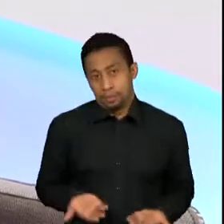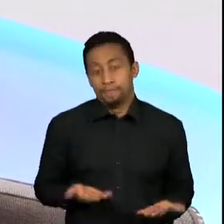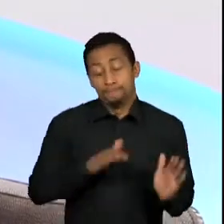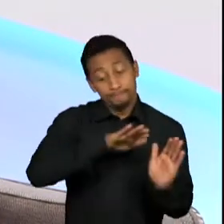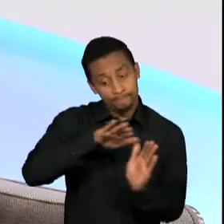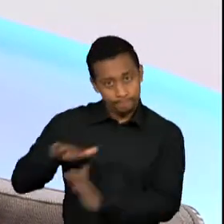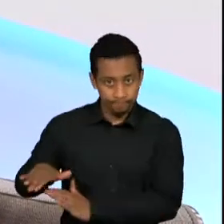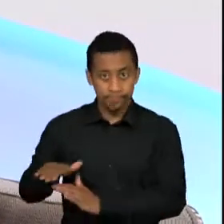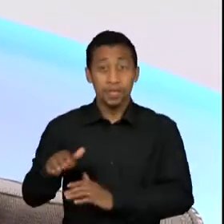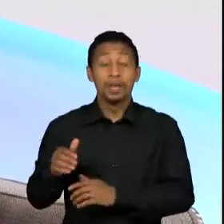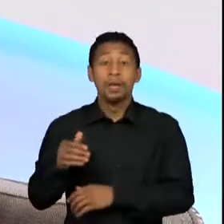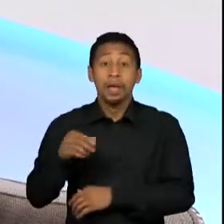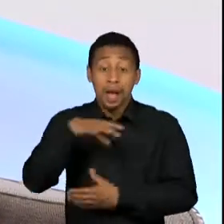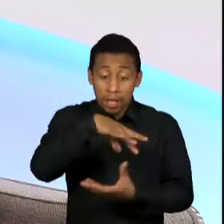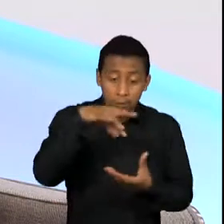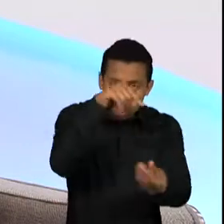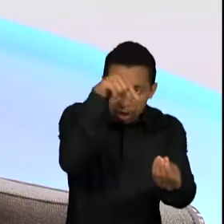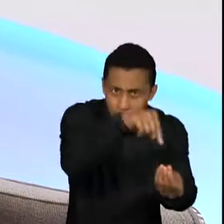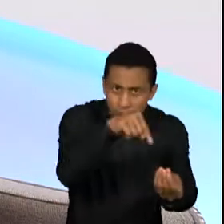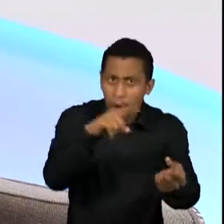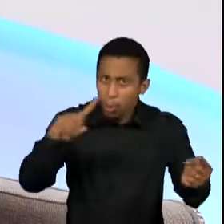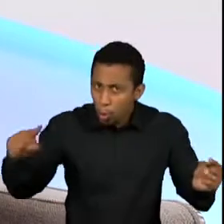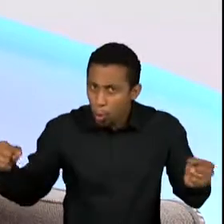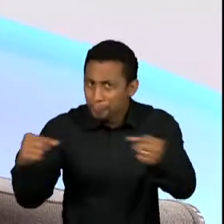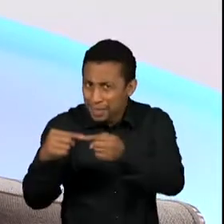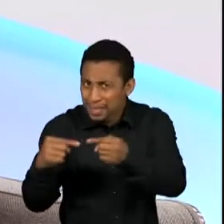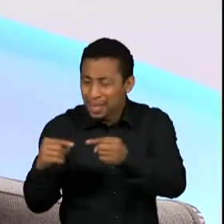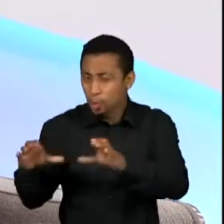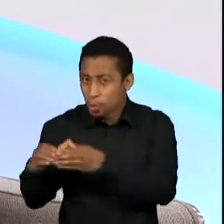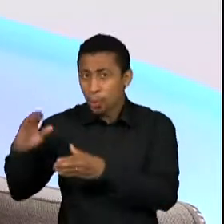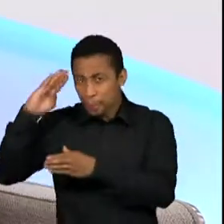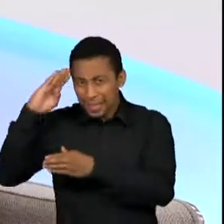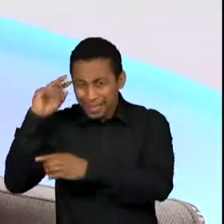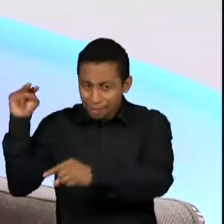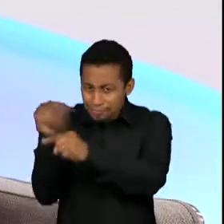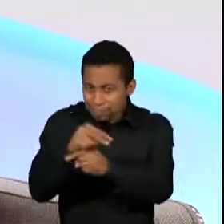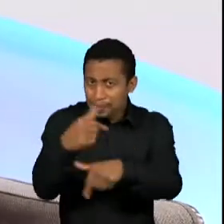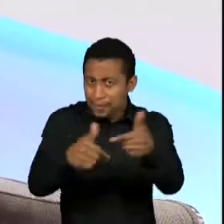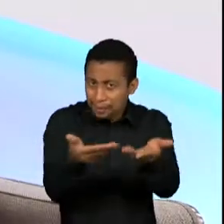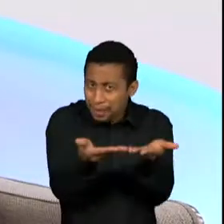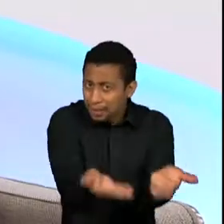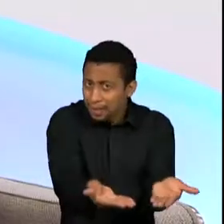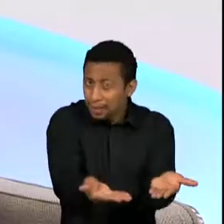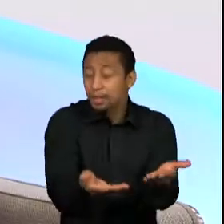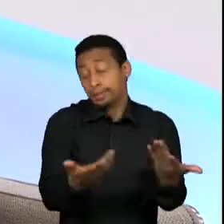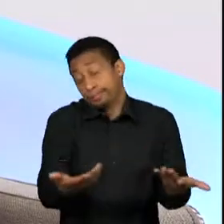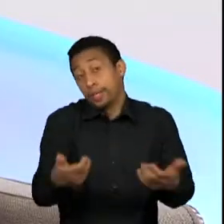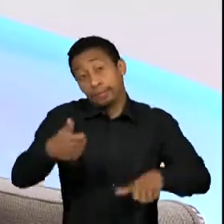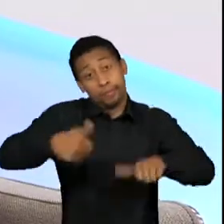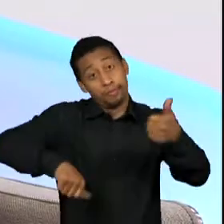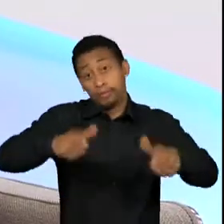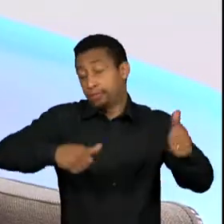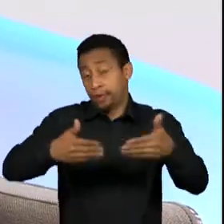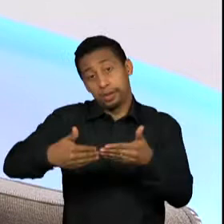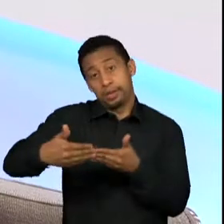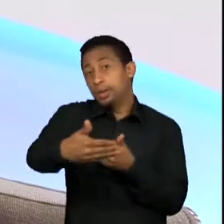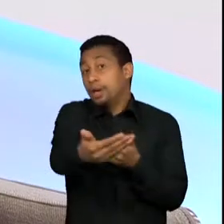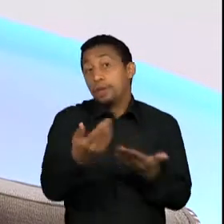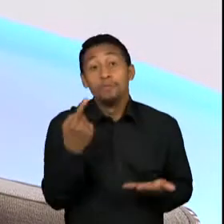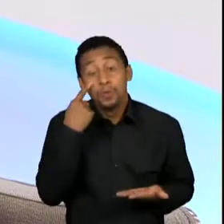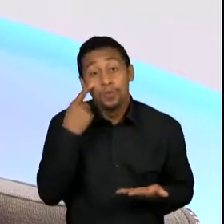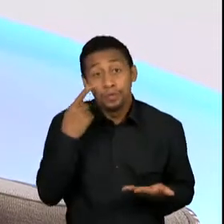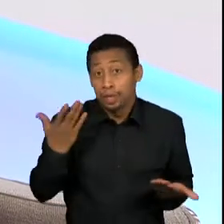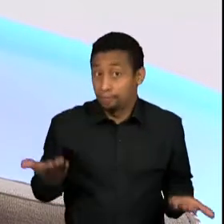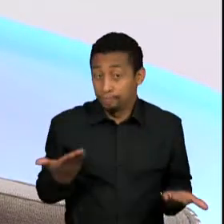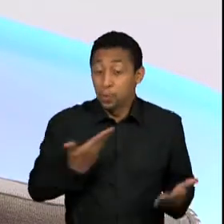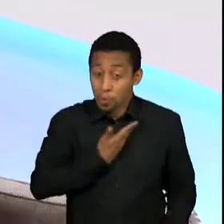é saudável para a democracia brasileira que tantos militares estejam em governo. Isso é uma avaliação que a gente vai ter que fazer quando se encerrar esse governo